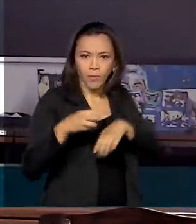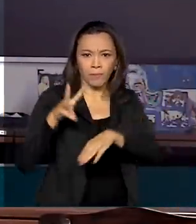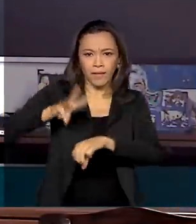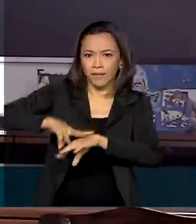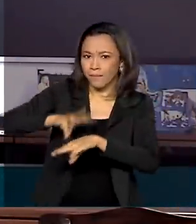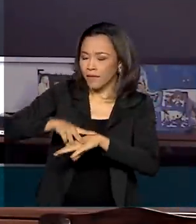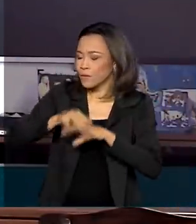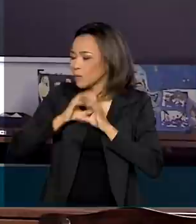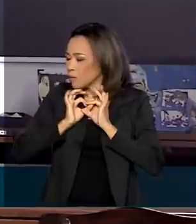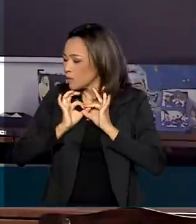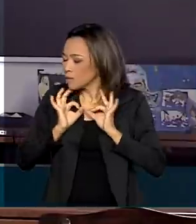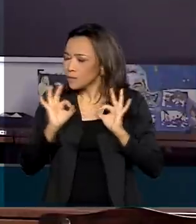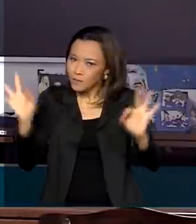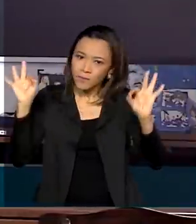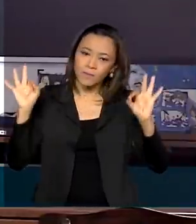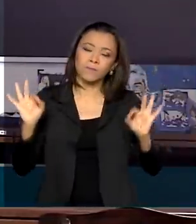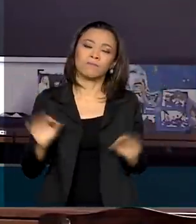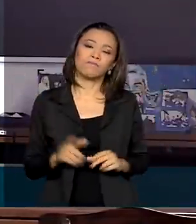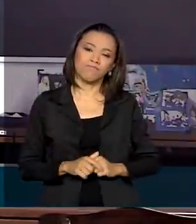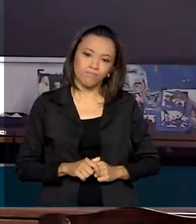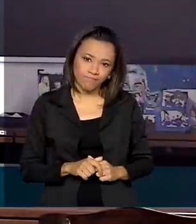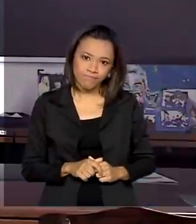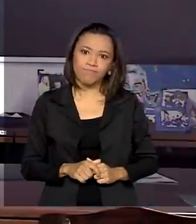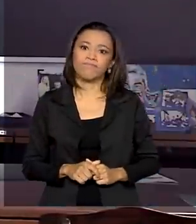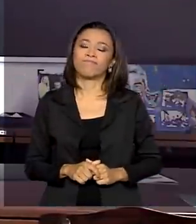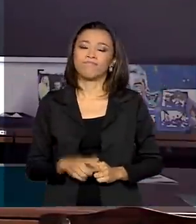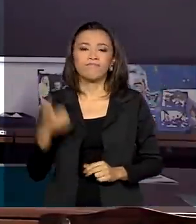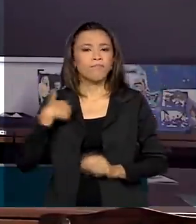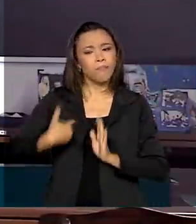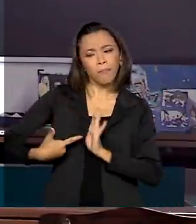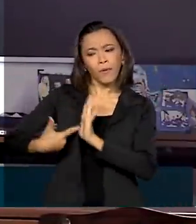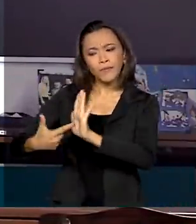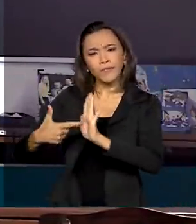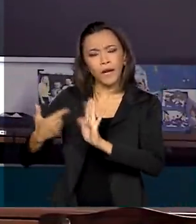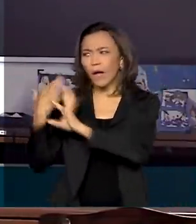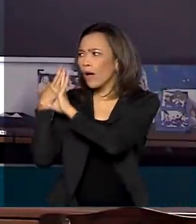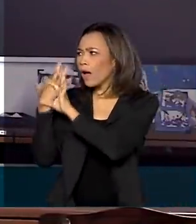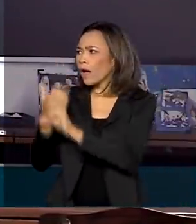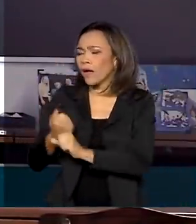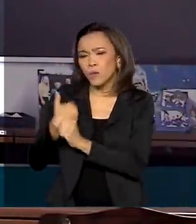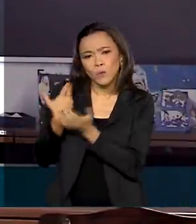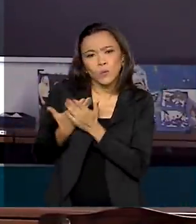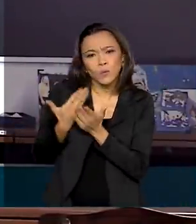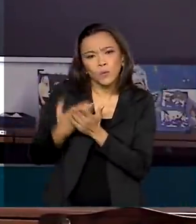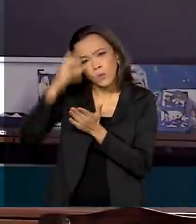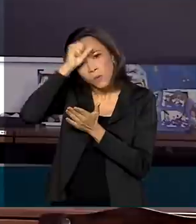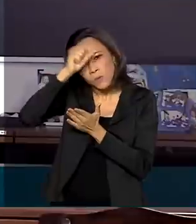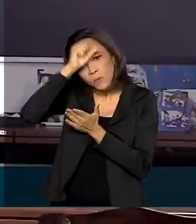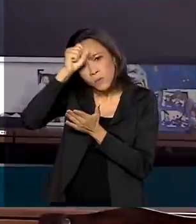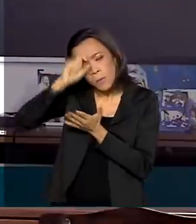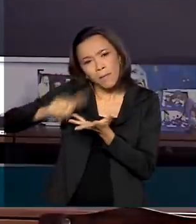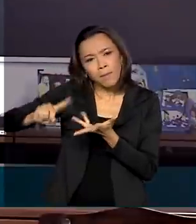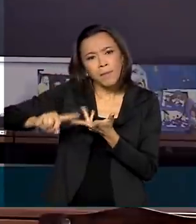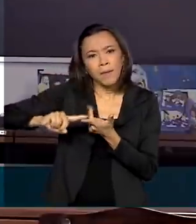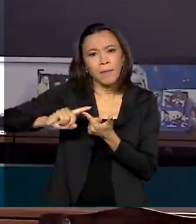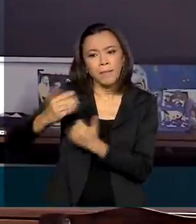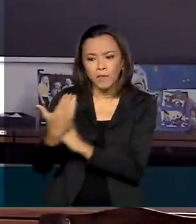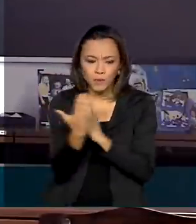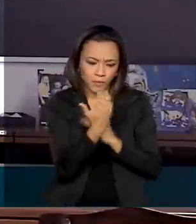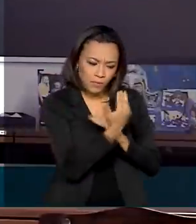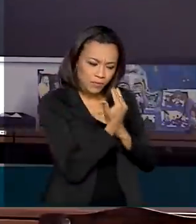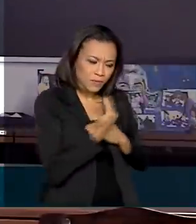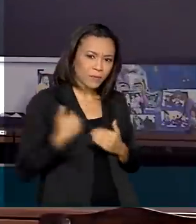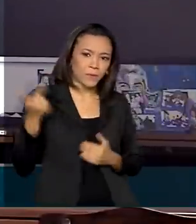ter essa chance de mostrar tudo o que eu estudei, tudo o que todo mundo que estava à minha volta me ajudou a conquistar.